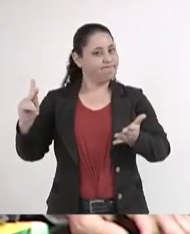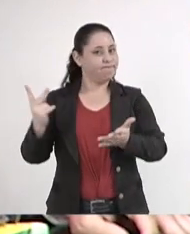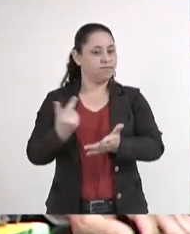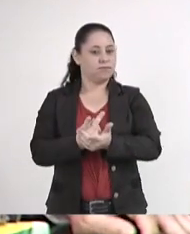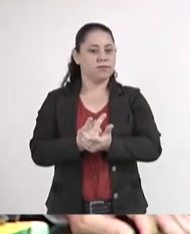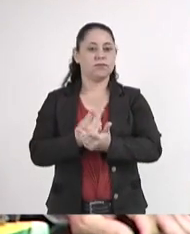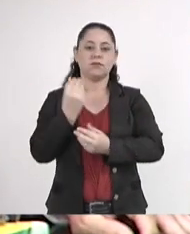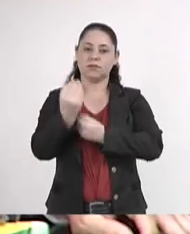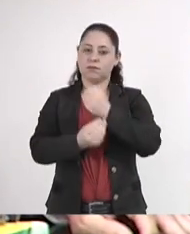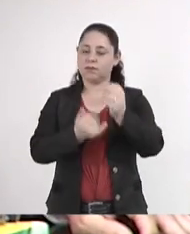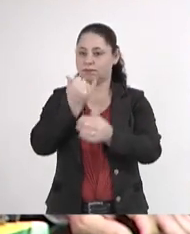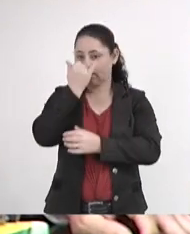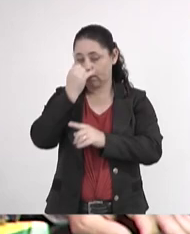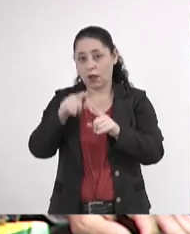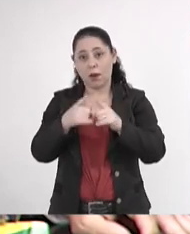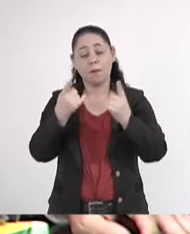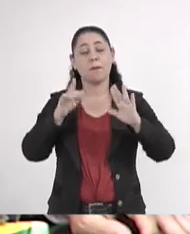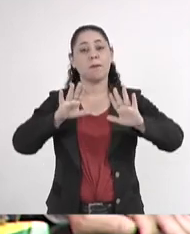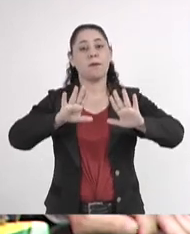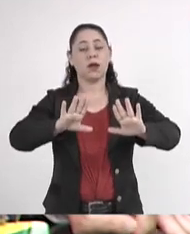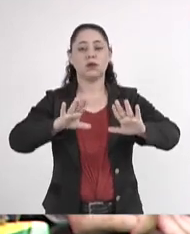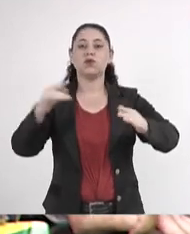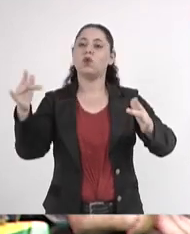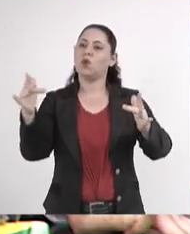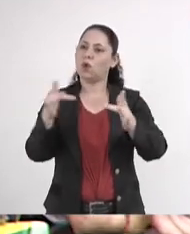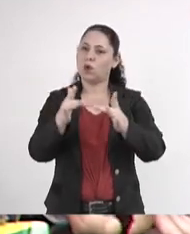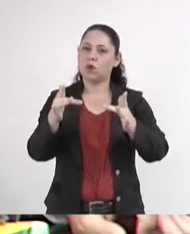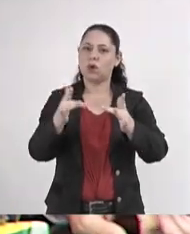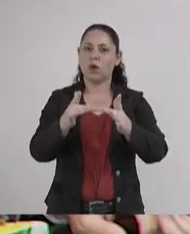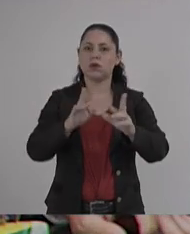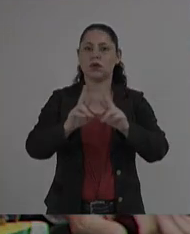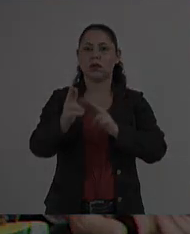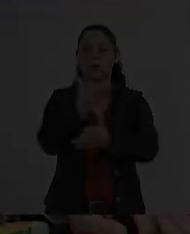e como infeliz. Porém, concordo com Vossa Excelência com relação ao conteúdo da fala.